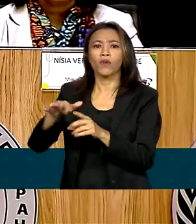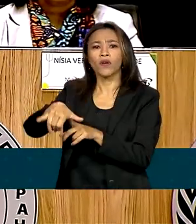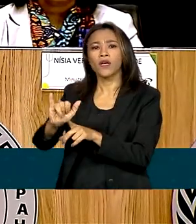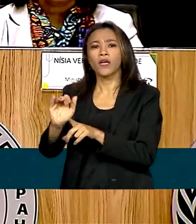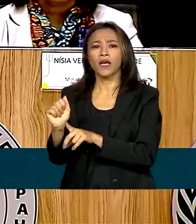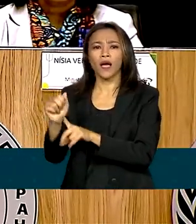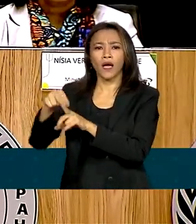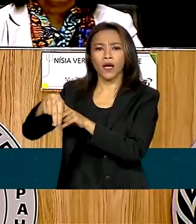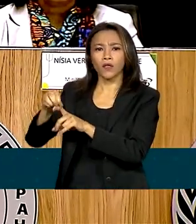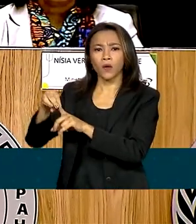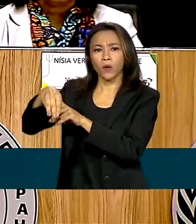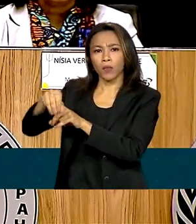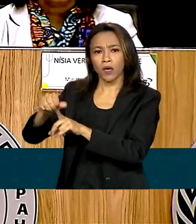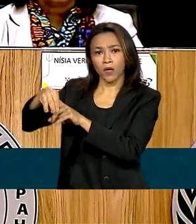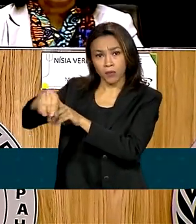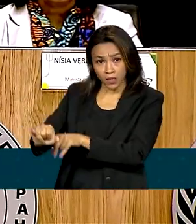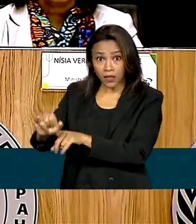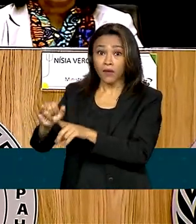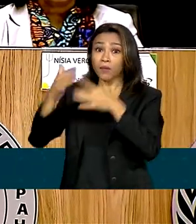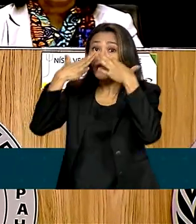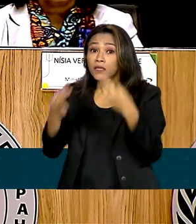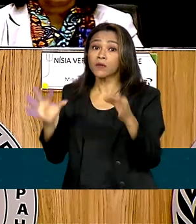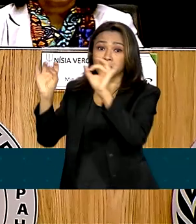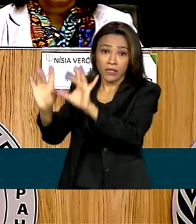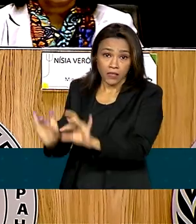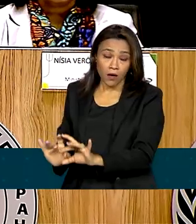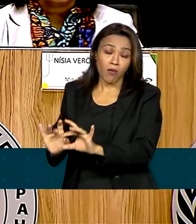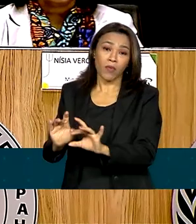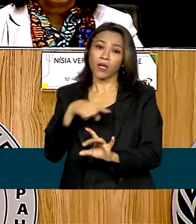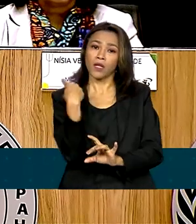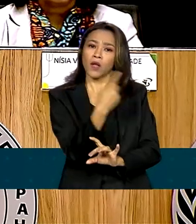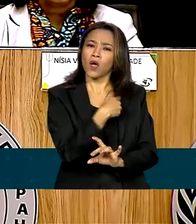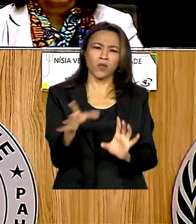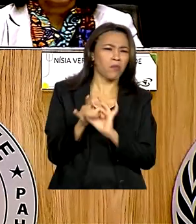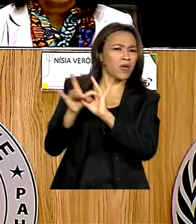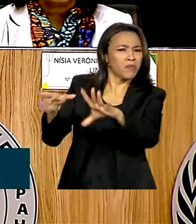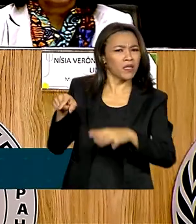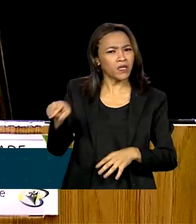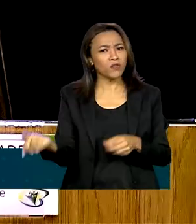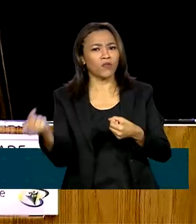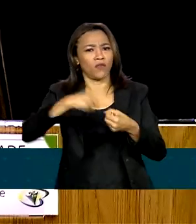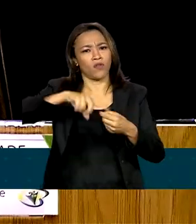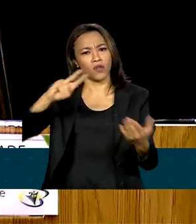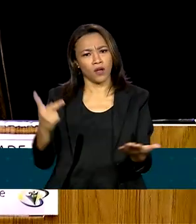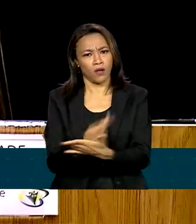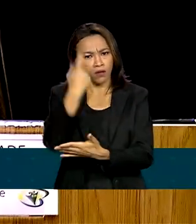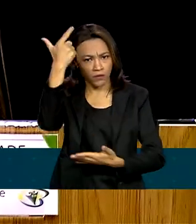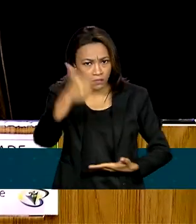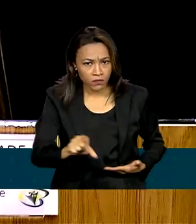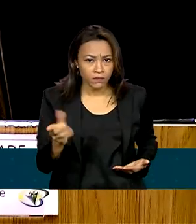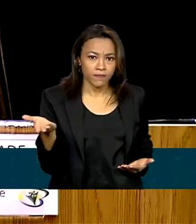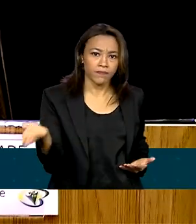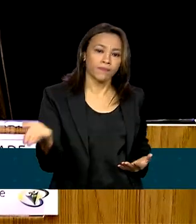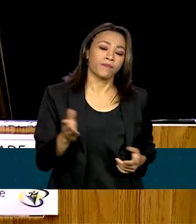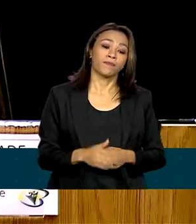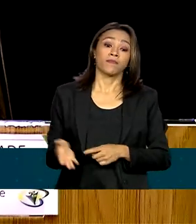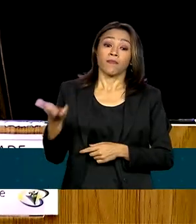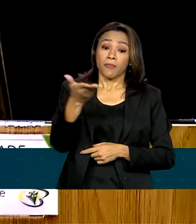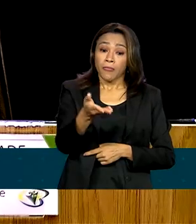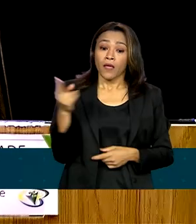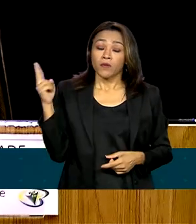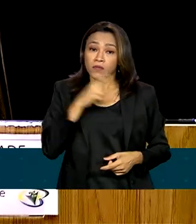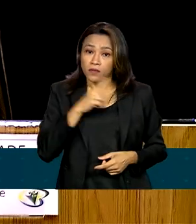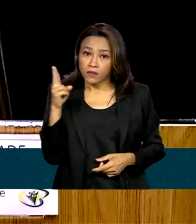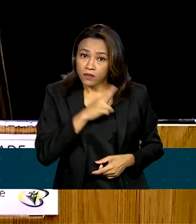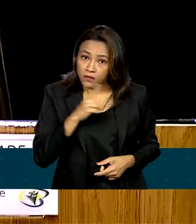uma referência especial para que a gente não permita que isso volte a acontecer. A emergência Yanomami vai